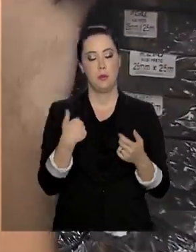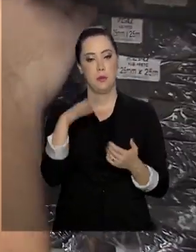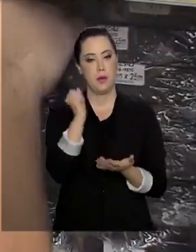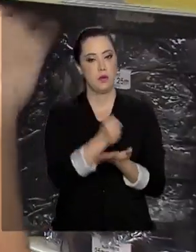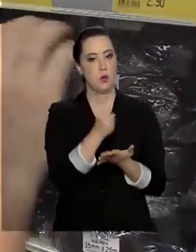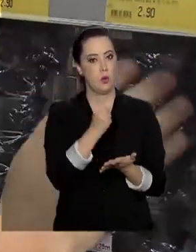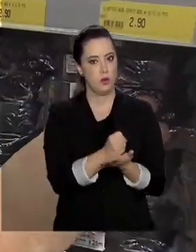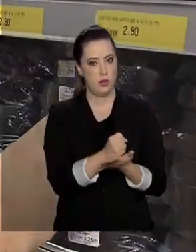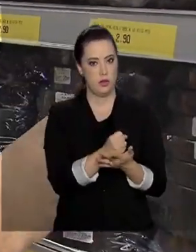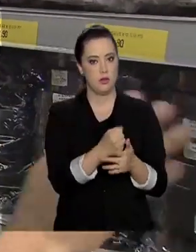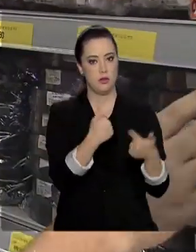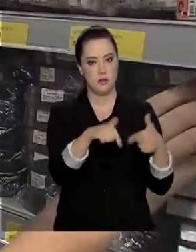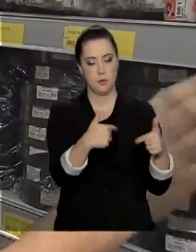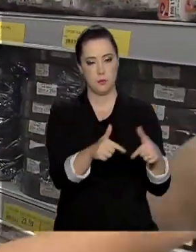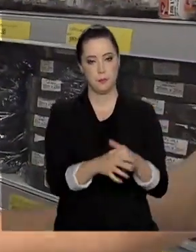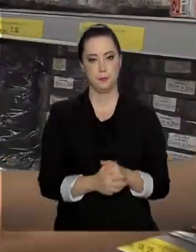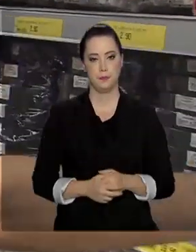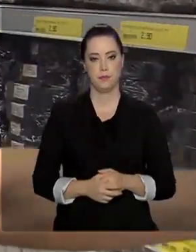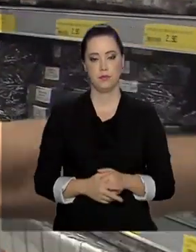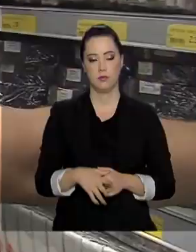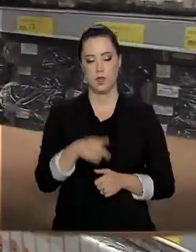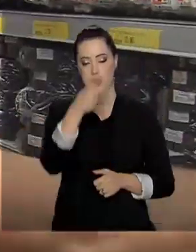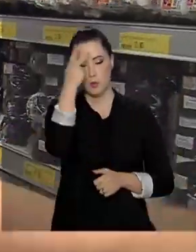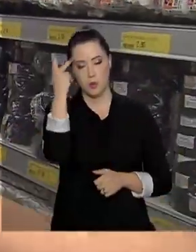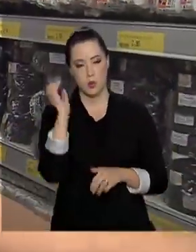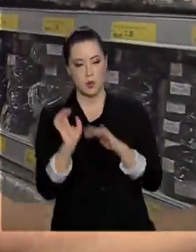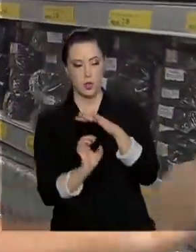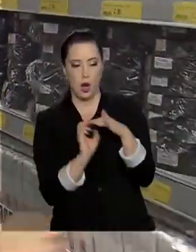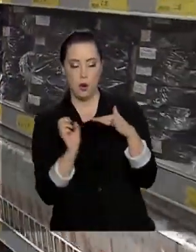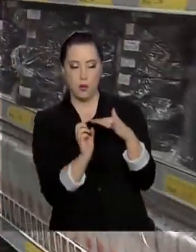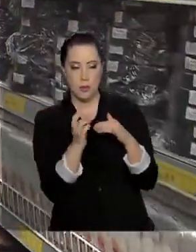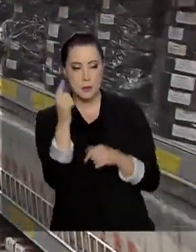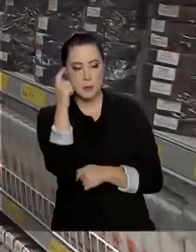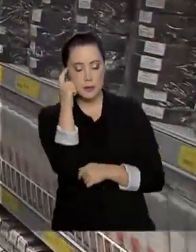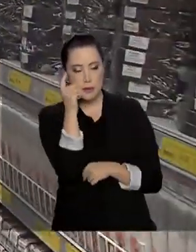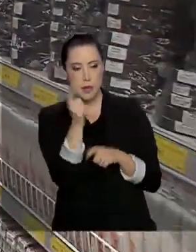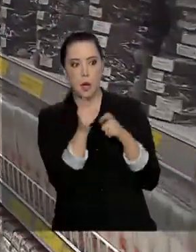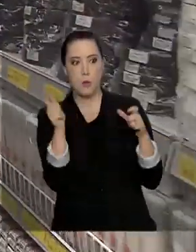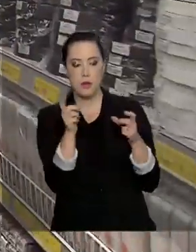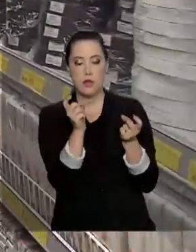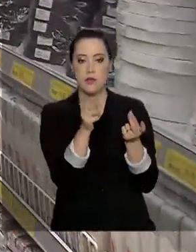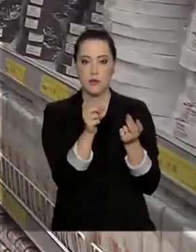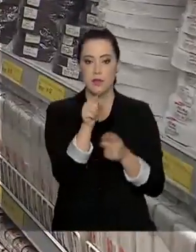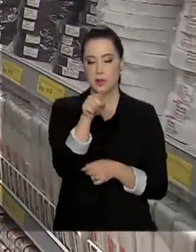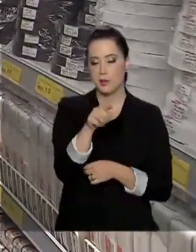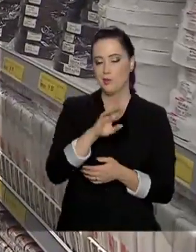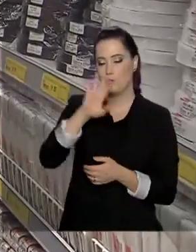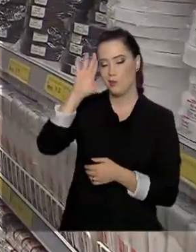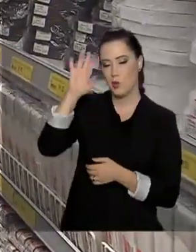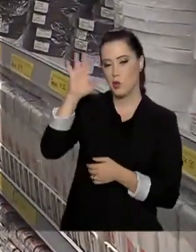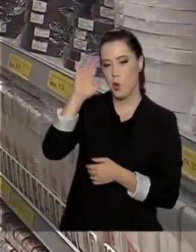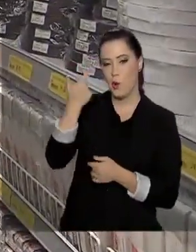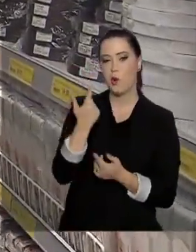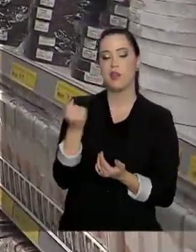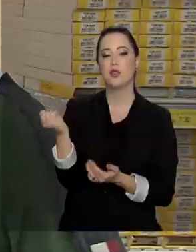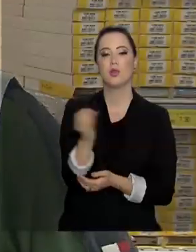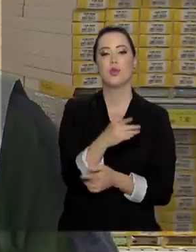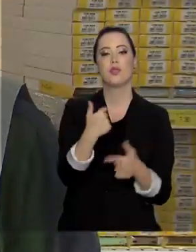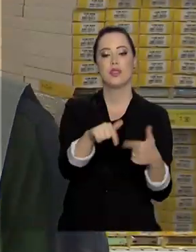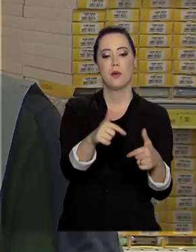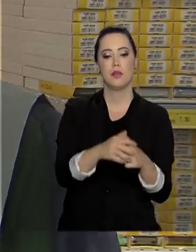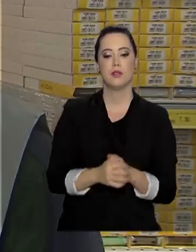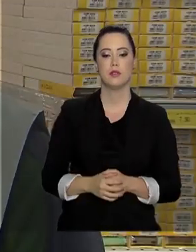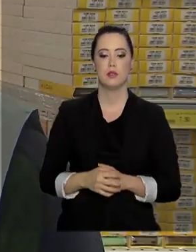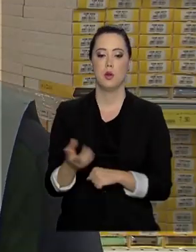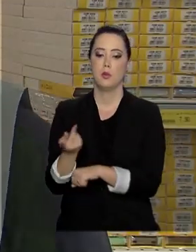Enquanto os empresários pensam em aumentar o faturamento, muita gente sonha em começar 2020 com um emprego novo. Eu